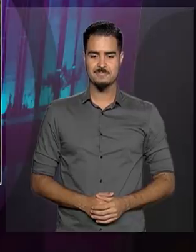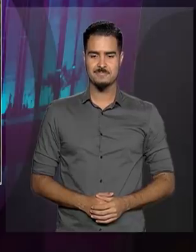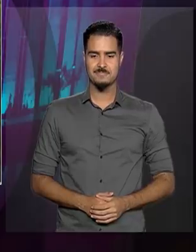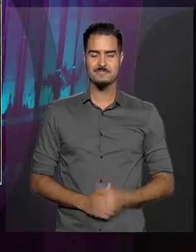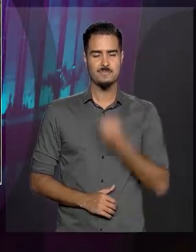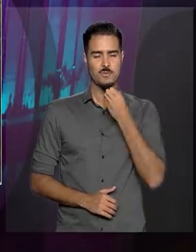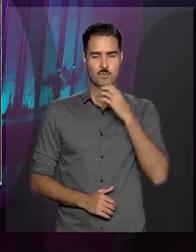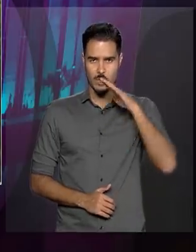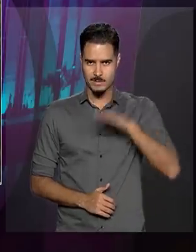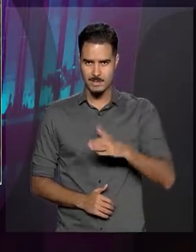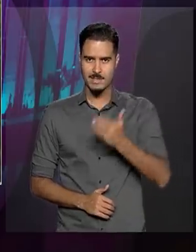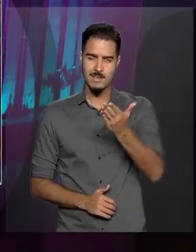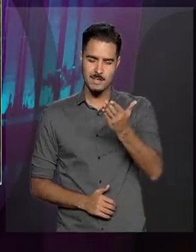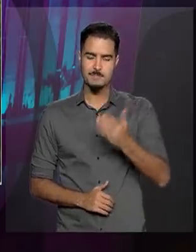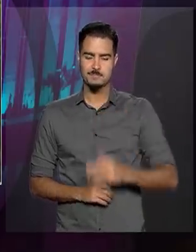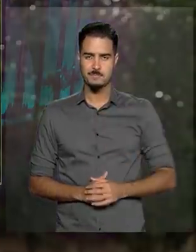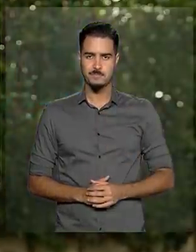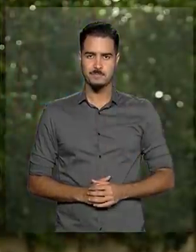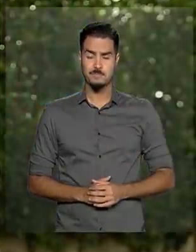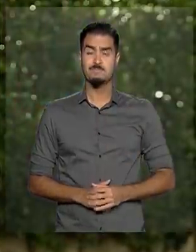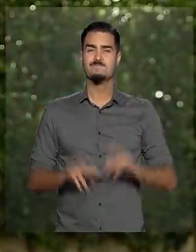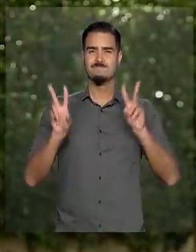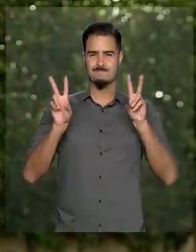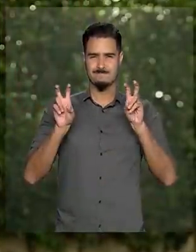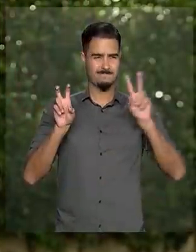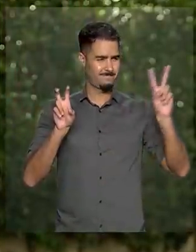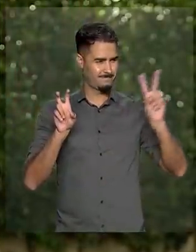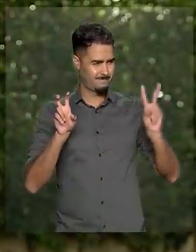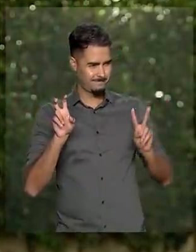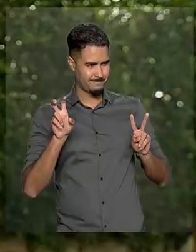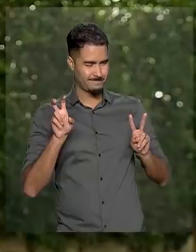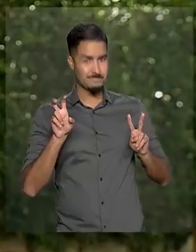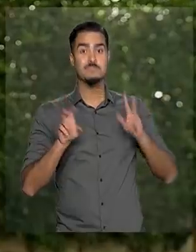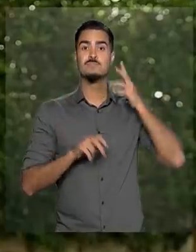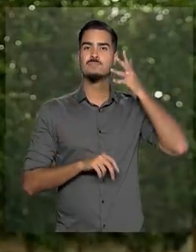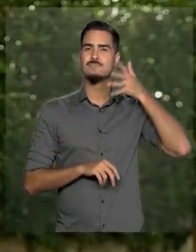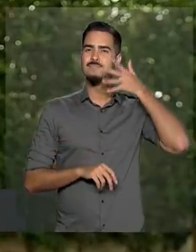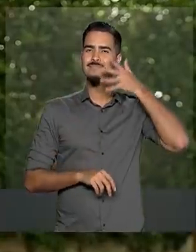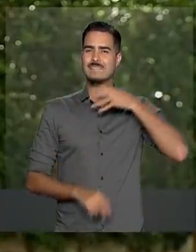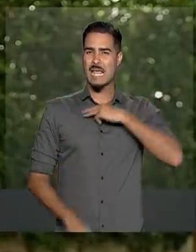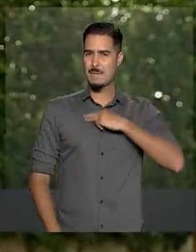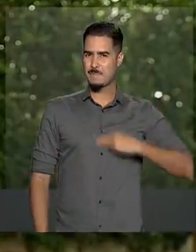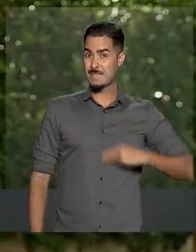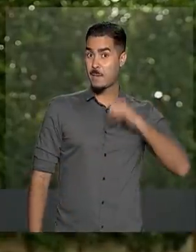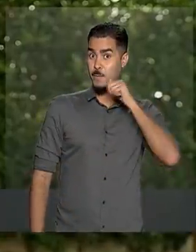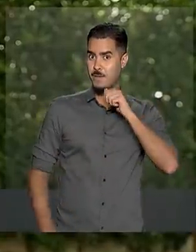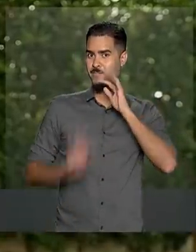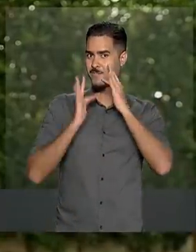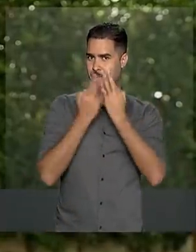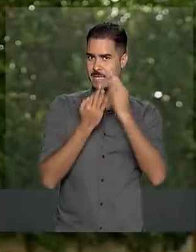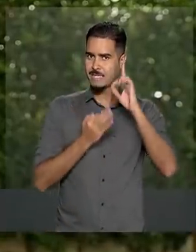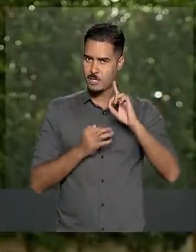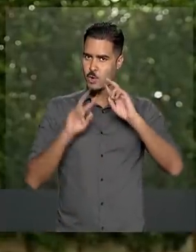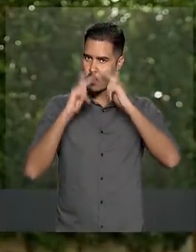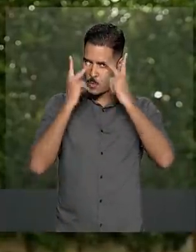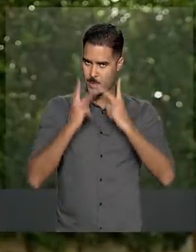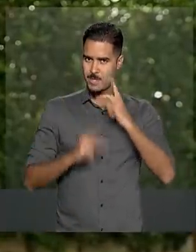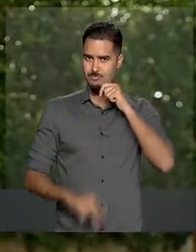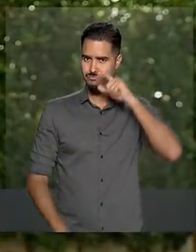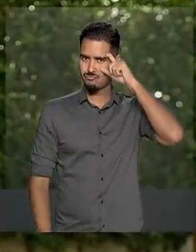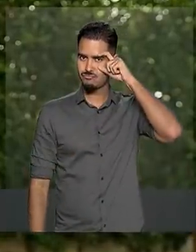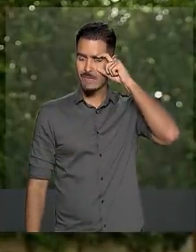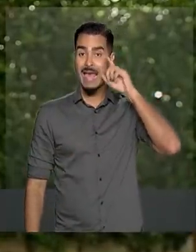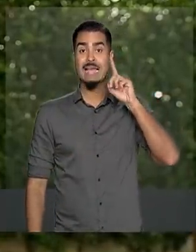Boa tarde, Daniele. Além de tratar da questão da Venezuela, a ministra da Mulher da Família e dos Direitos Humanos, Damaris Alves, no